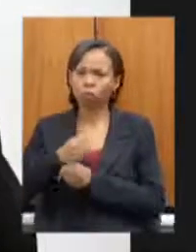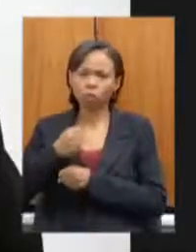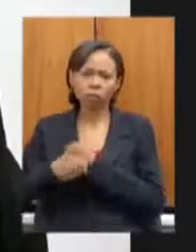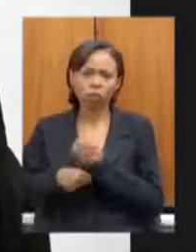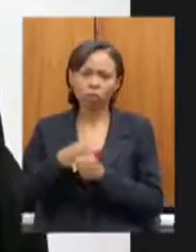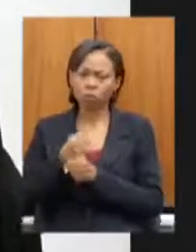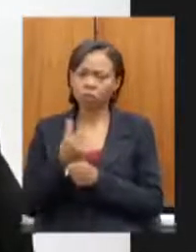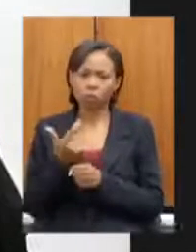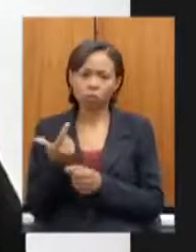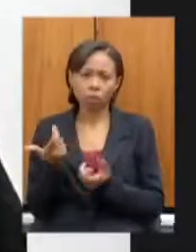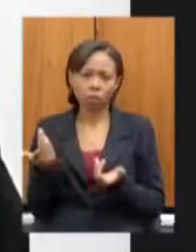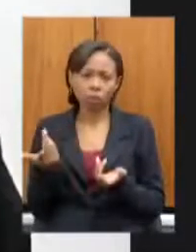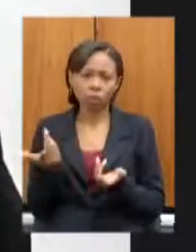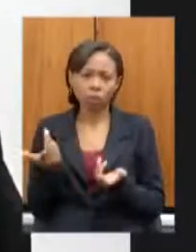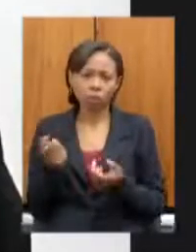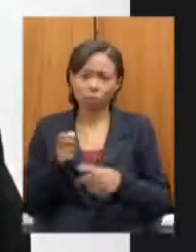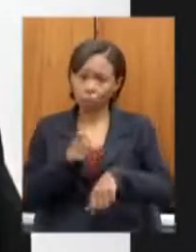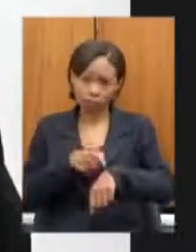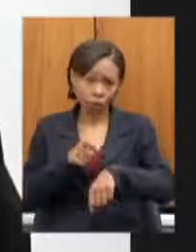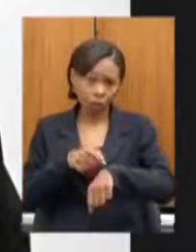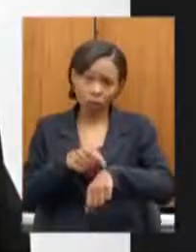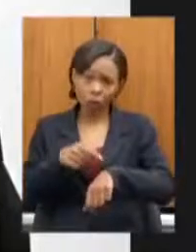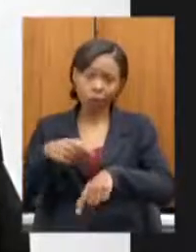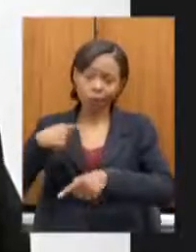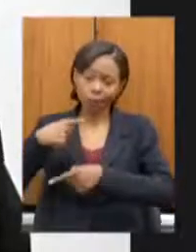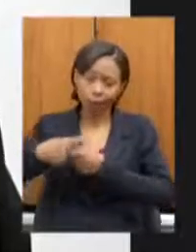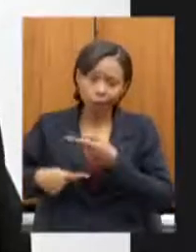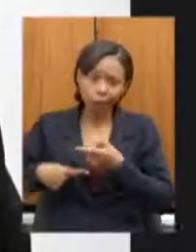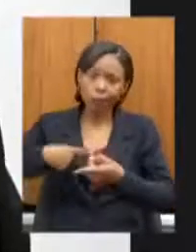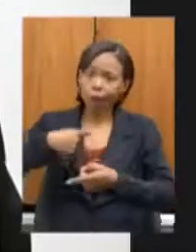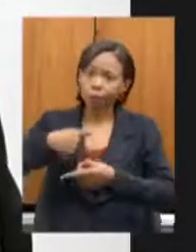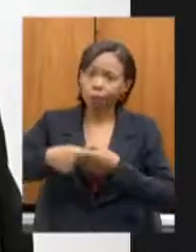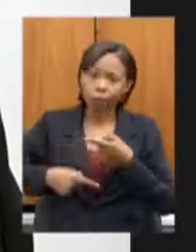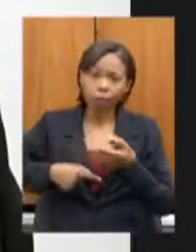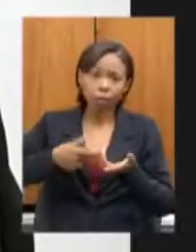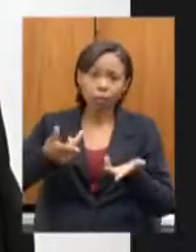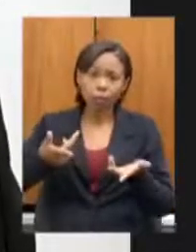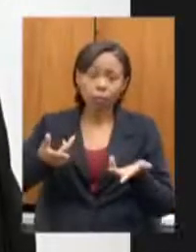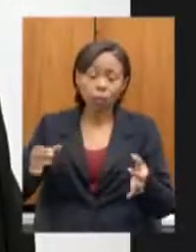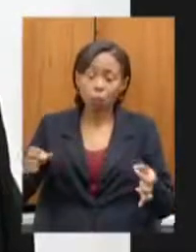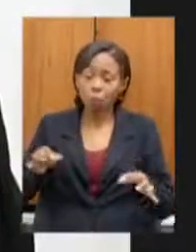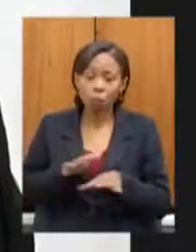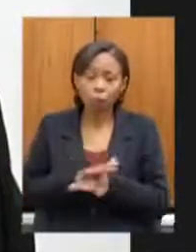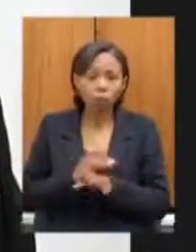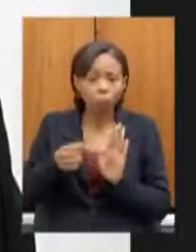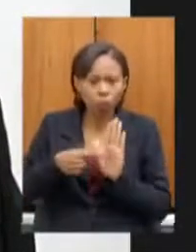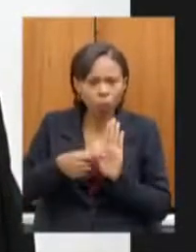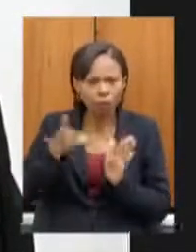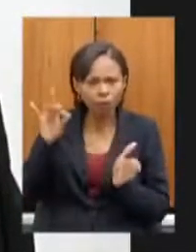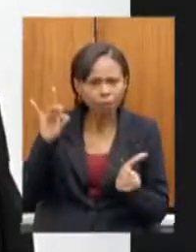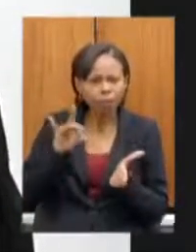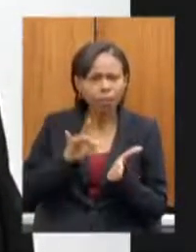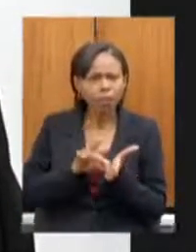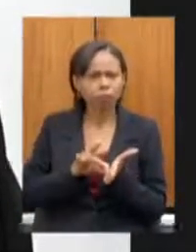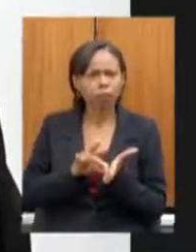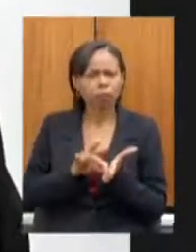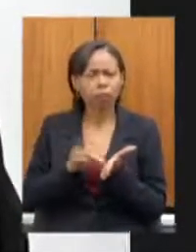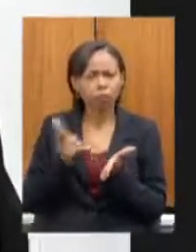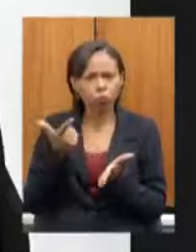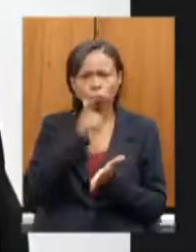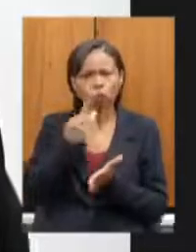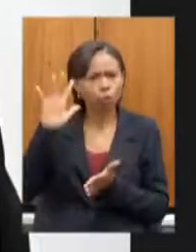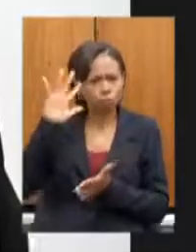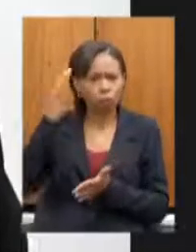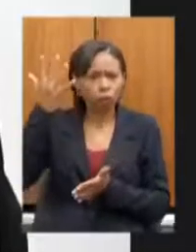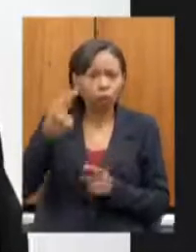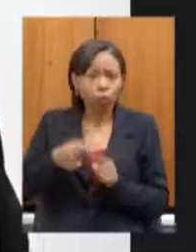desse ciclo virtuoso iniciar e demonstrar que ele existe efetivamente porque não só a população